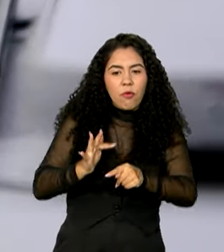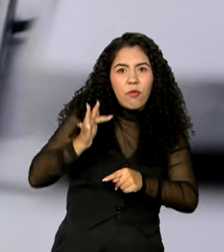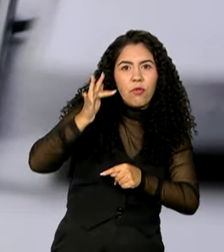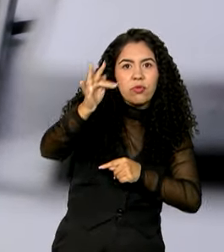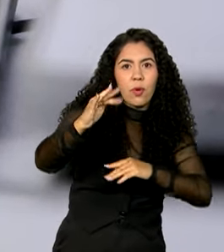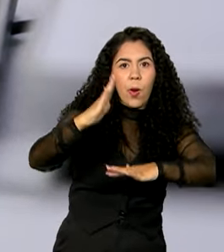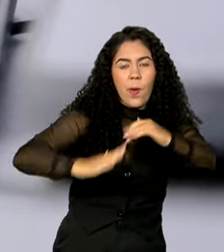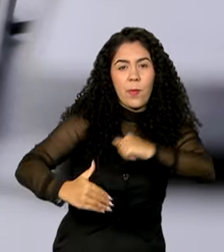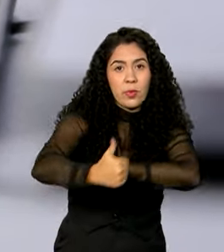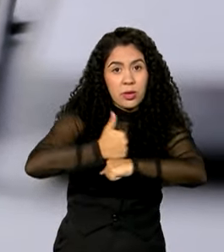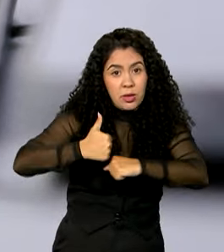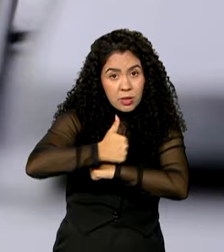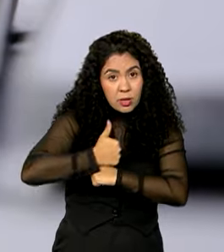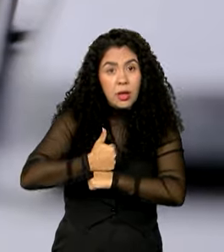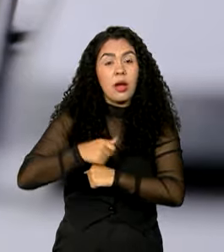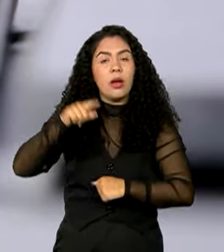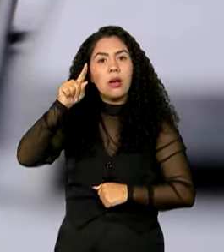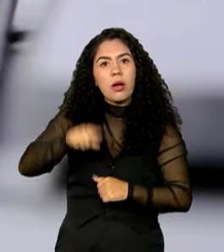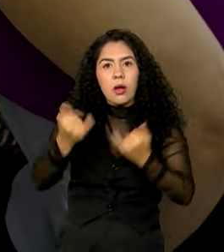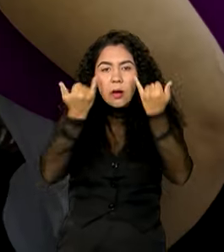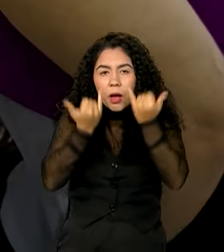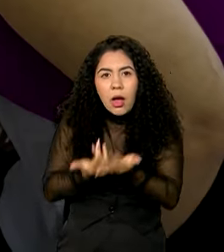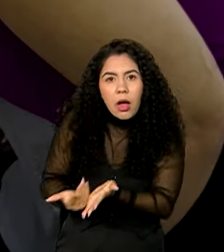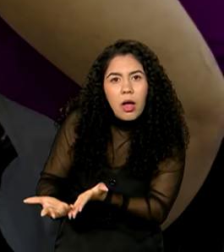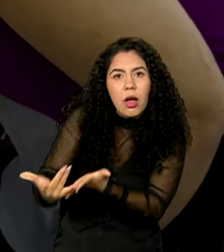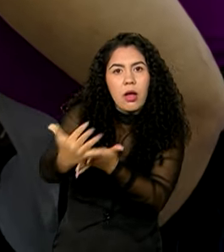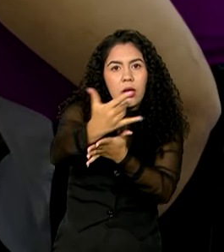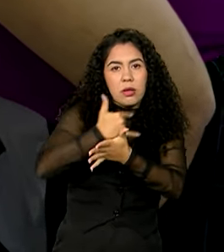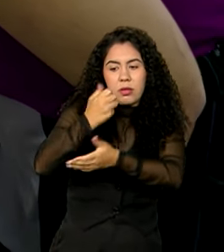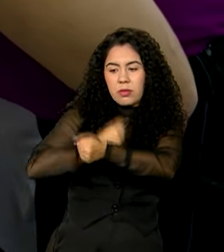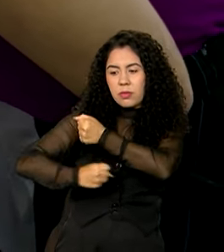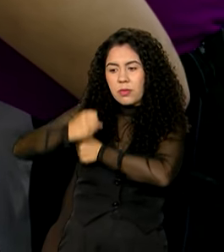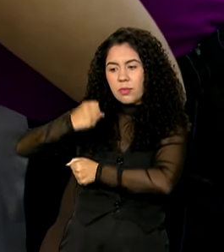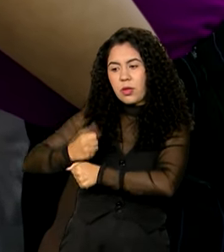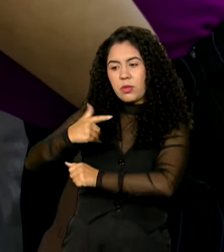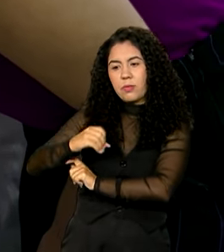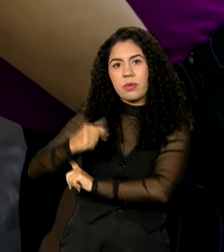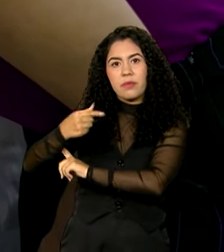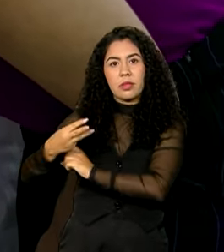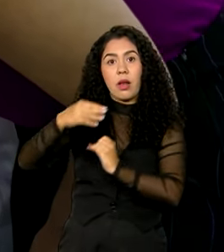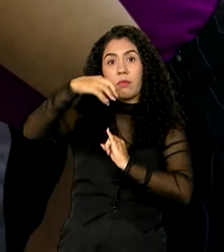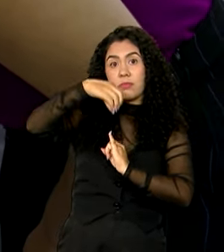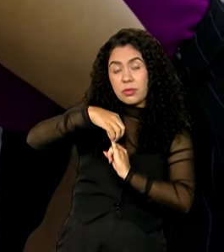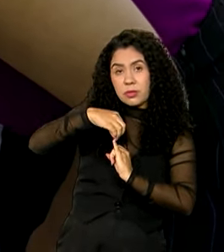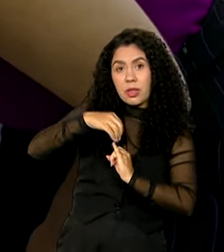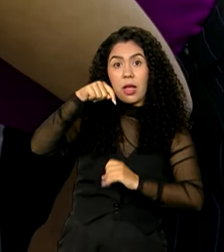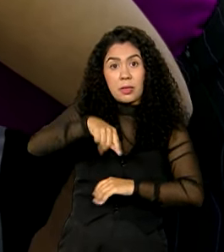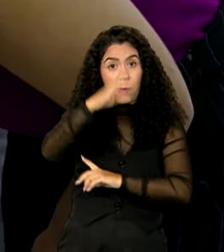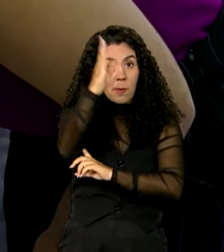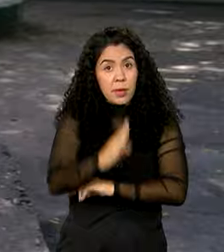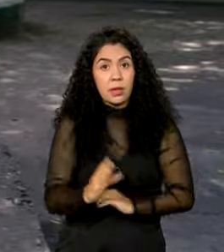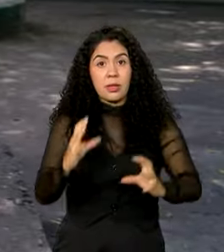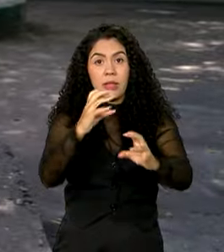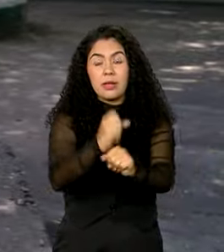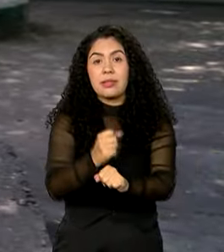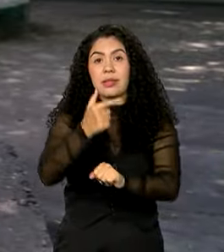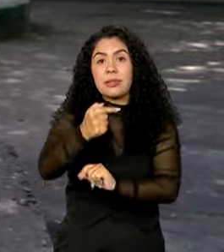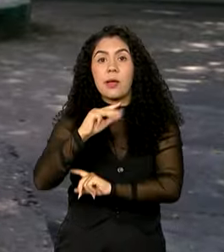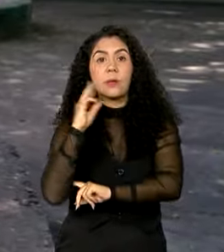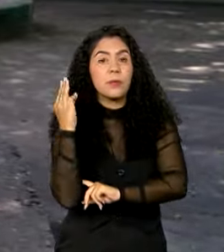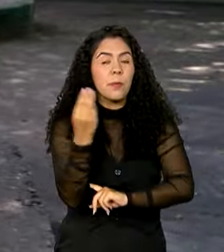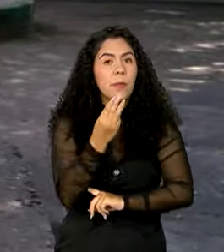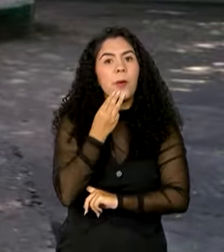do Censo Escolar 2023, realizado pelo Inep, o Brasil soma 7 milhões e 600